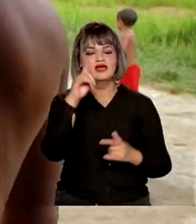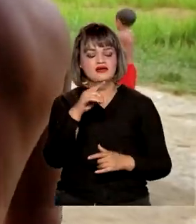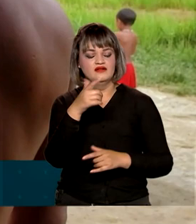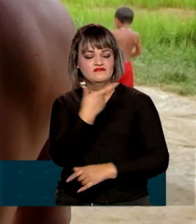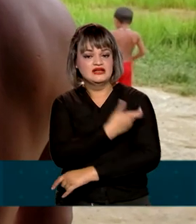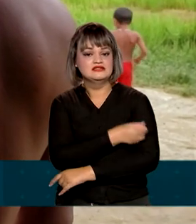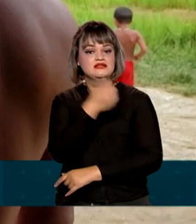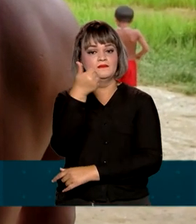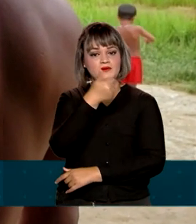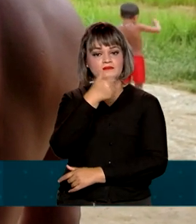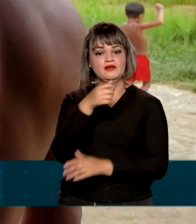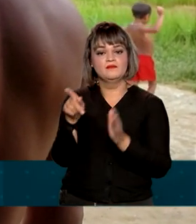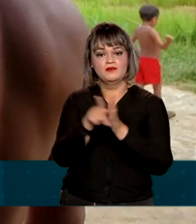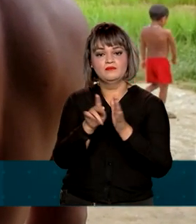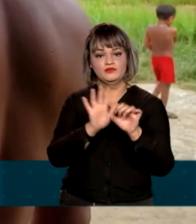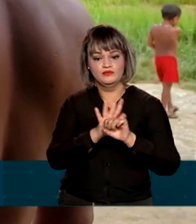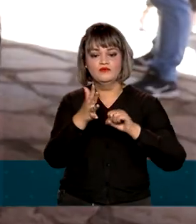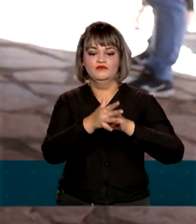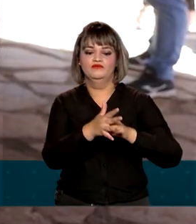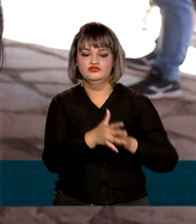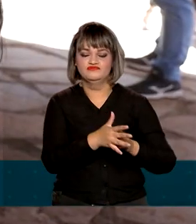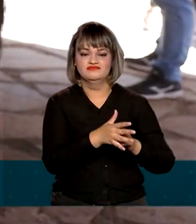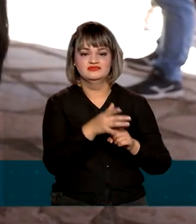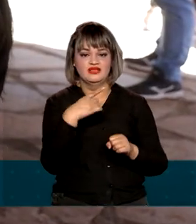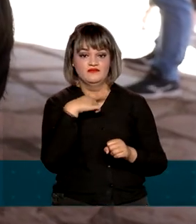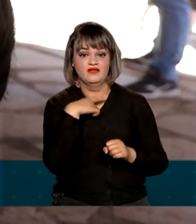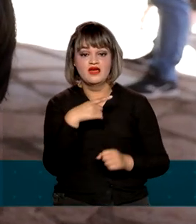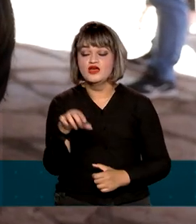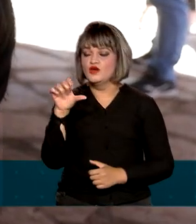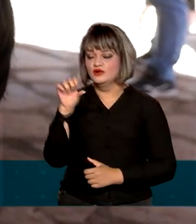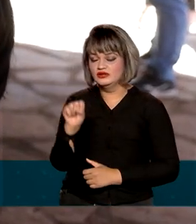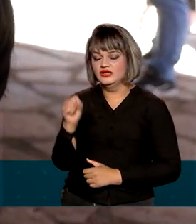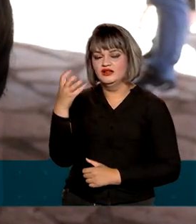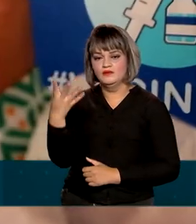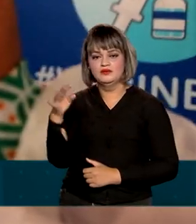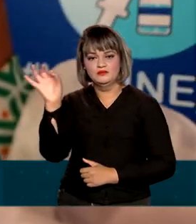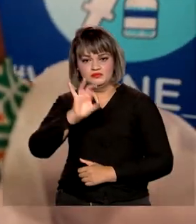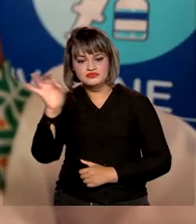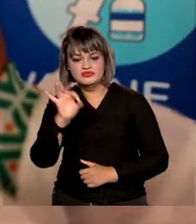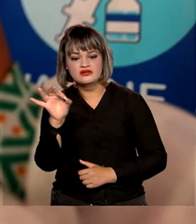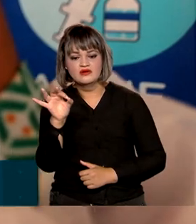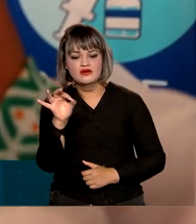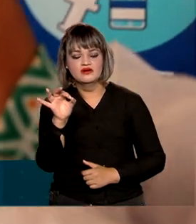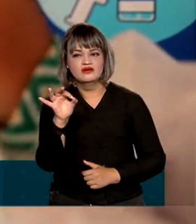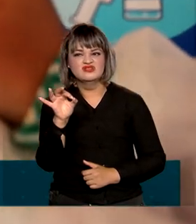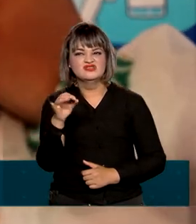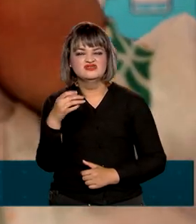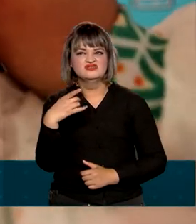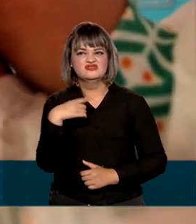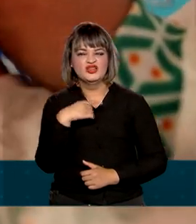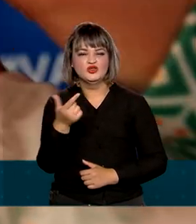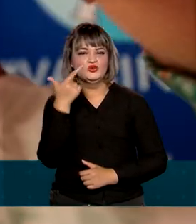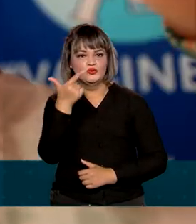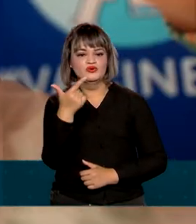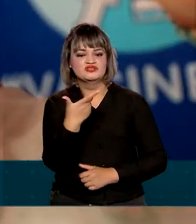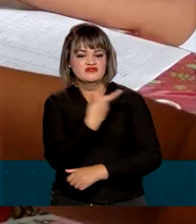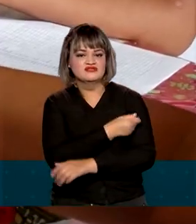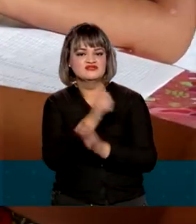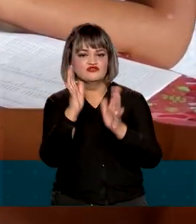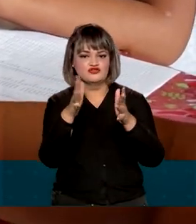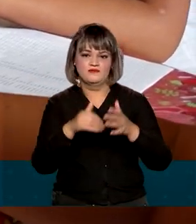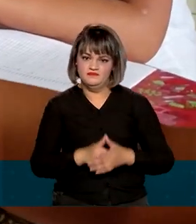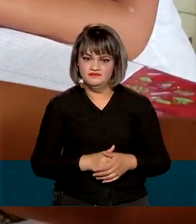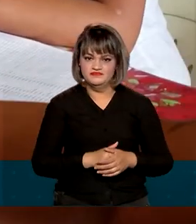dose da vacina contra a covid-19. E 84% está com umas duas doses em dia.